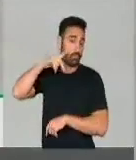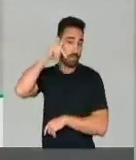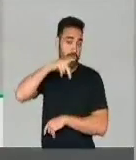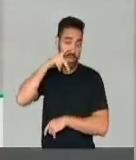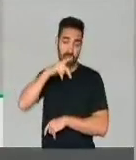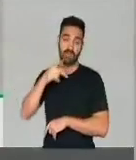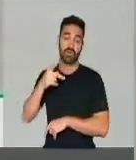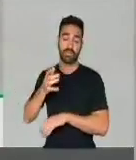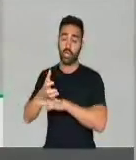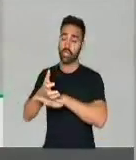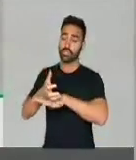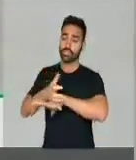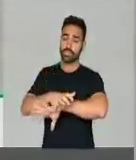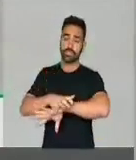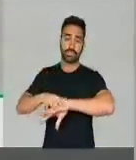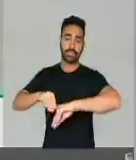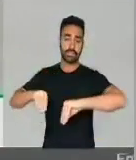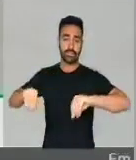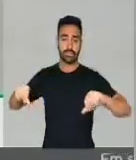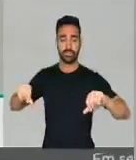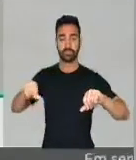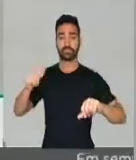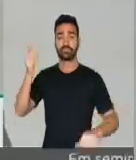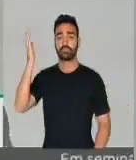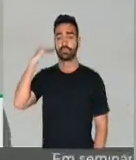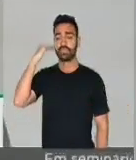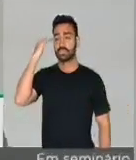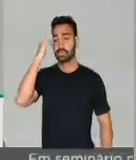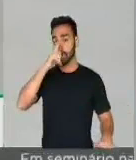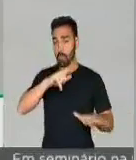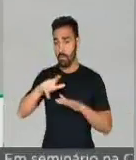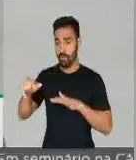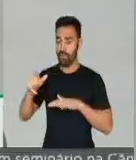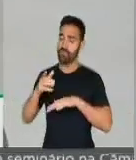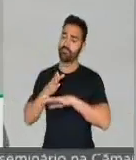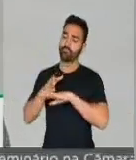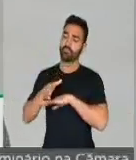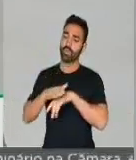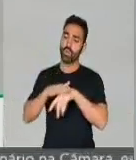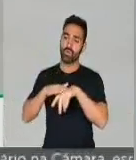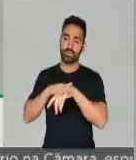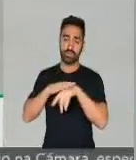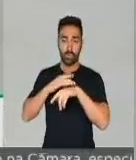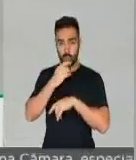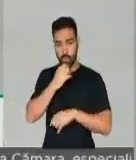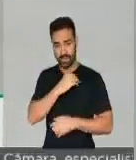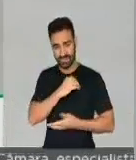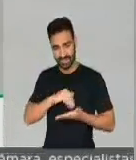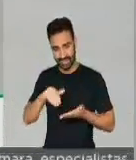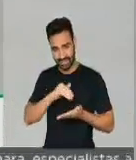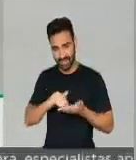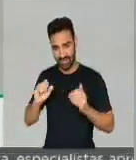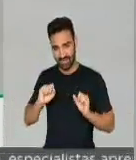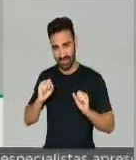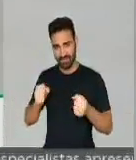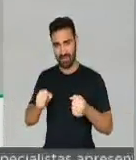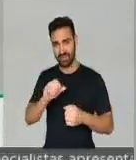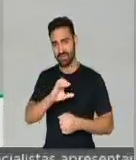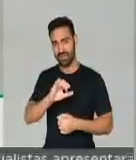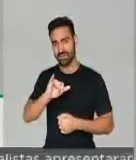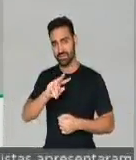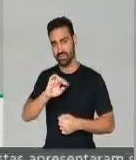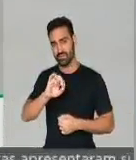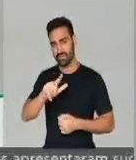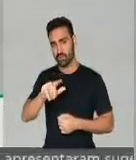Eu estive no final da semana passada com o secretário de Defesa Civil, o secretário nacional de Defesa Civil,